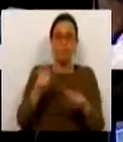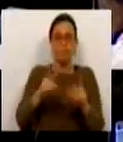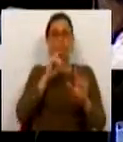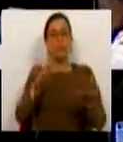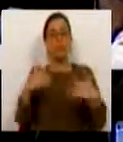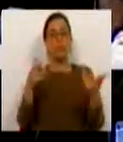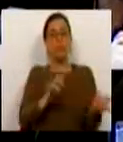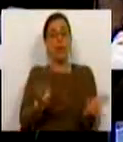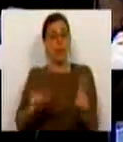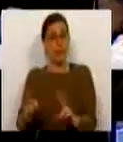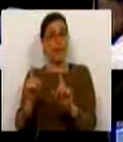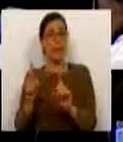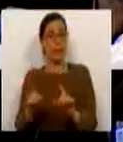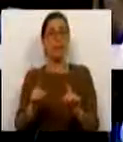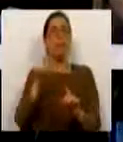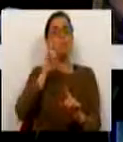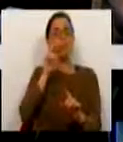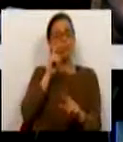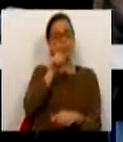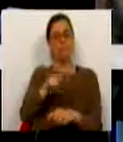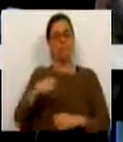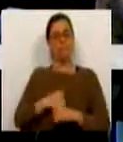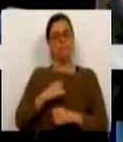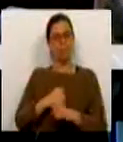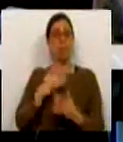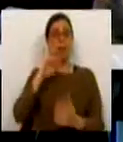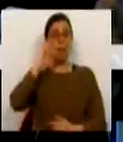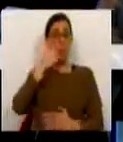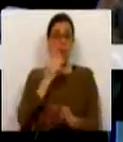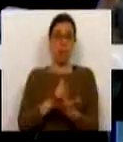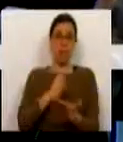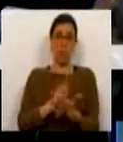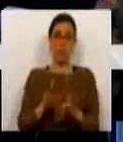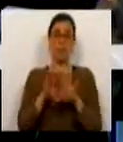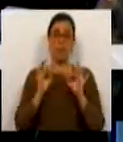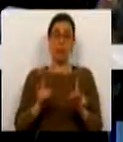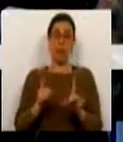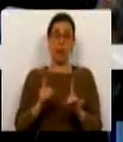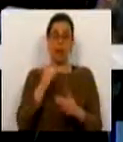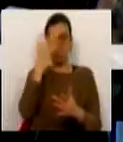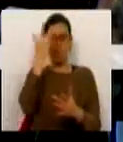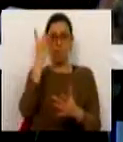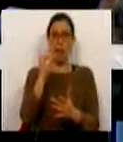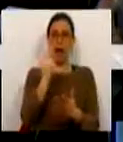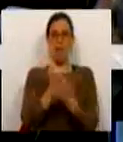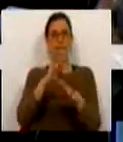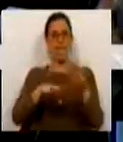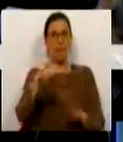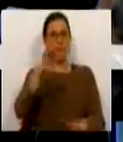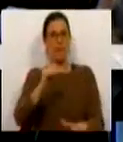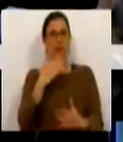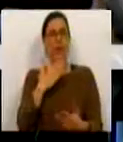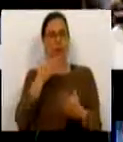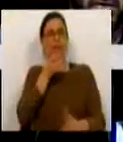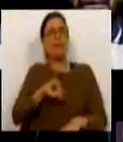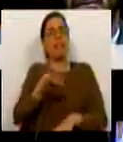eventuais alternativas que protejam os trabalhadores prejudicados, como tem sido, aliás, a marca do Partido Socialista. Muito obrigada